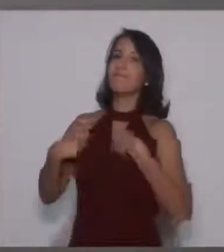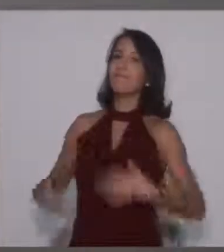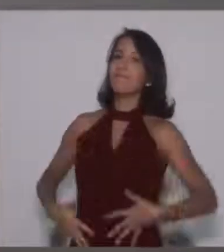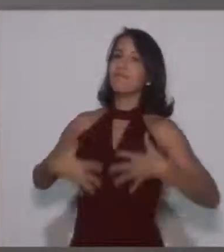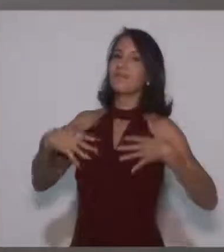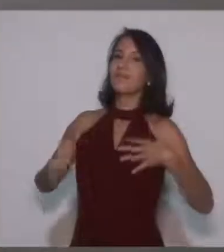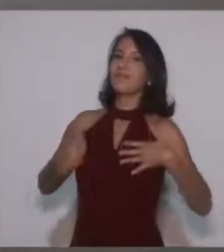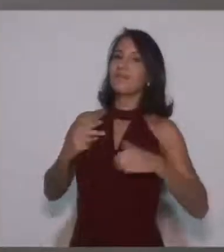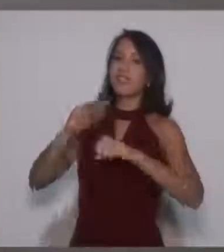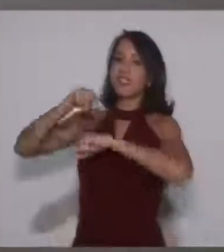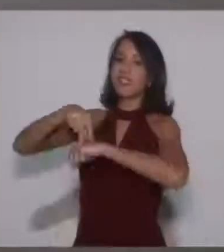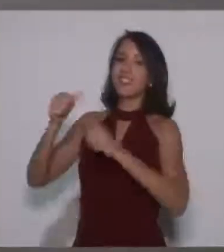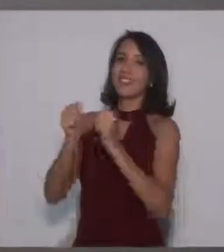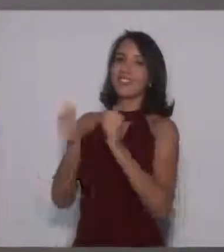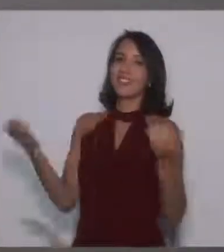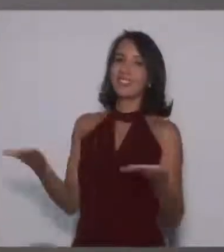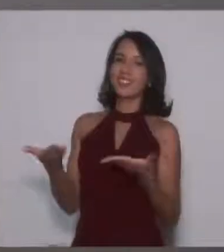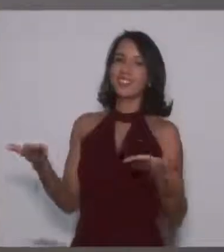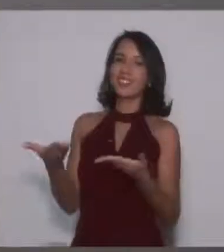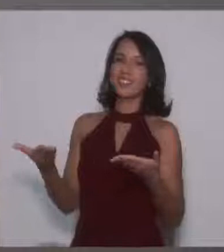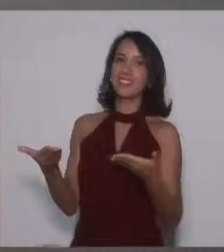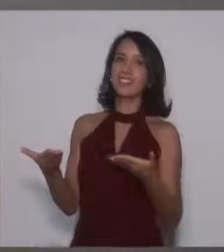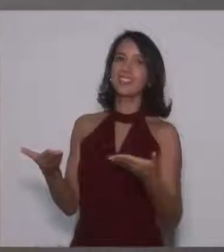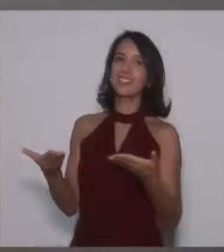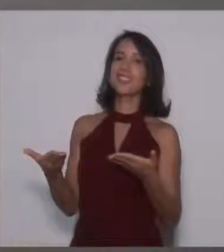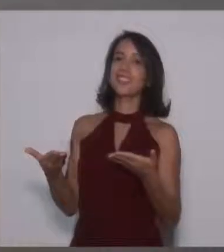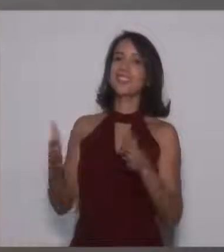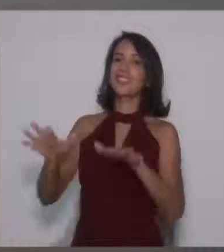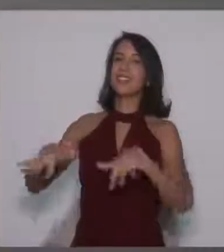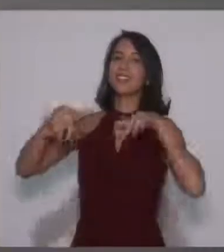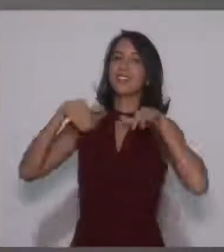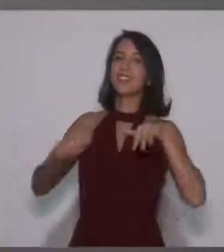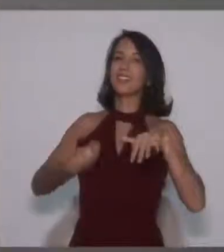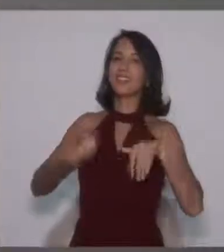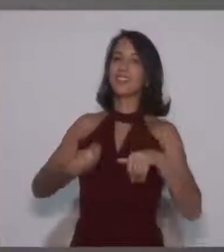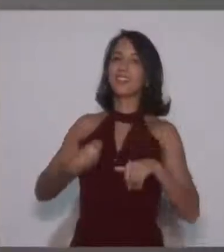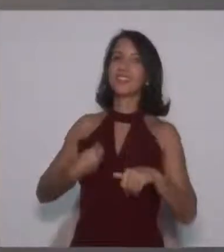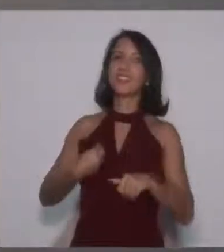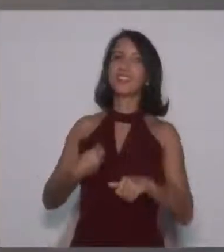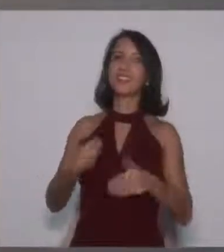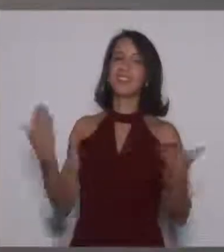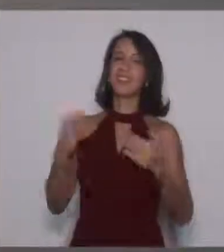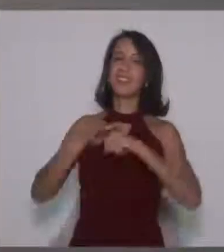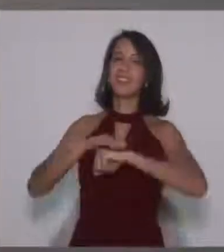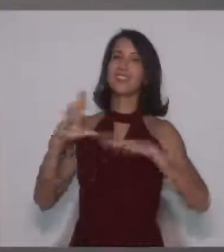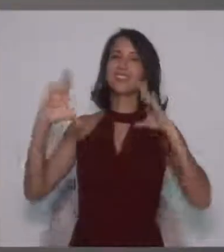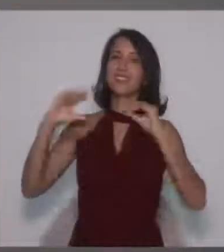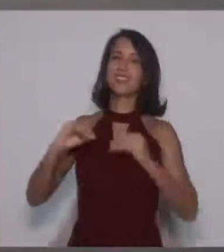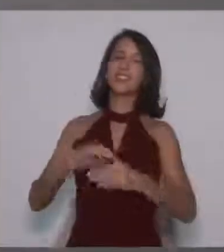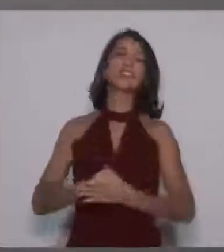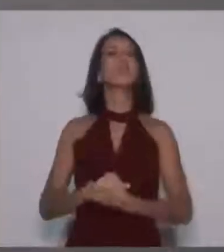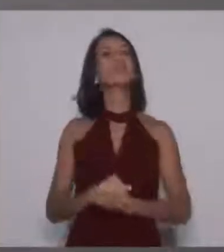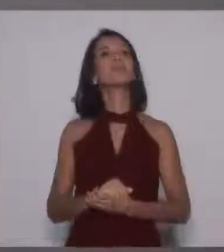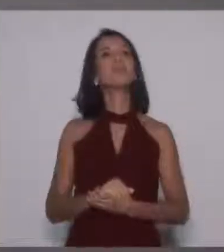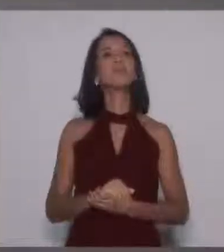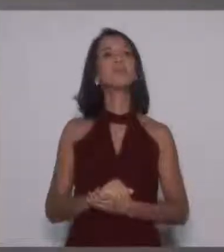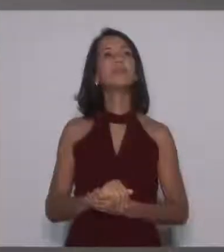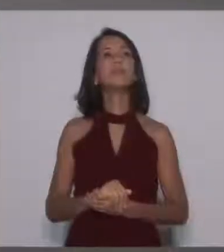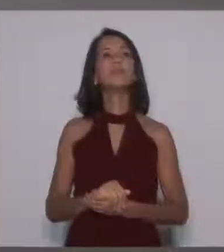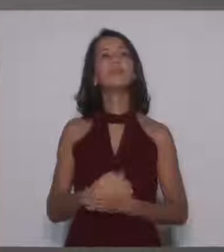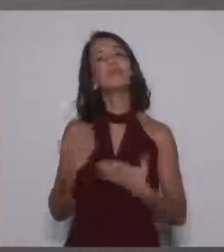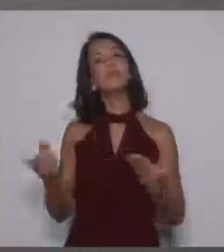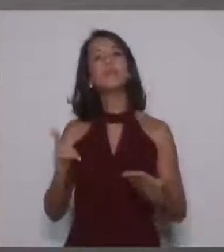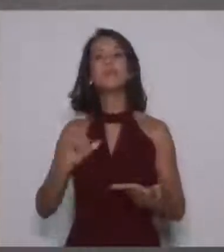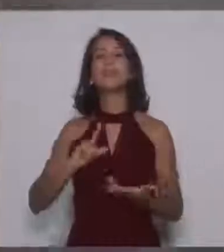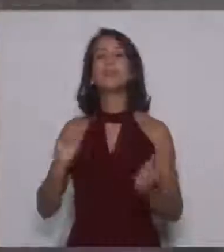de ter você junto conosco nessa sessão, prestigiando mais essa sessão na noite de hoje. E também o Celsinho,